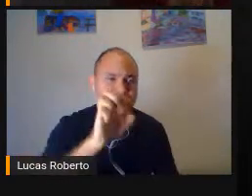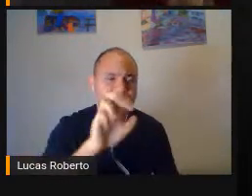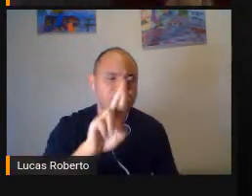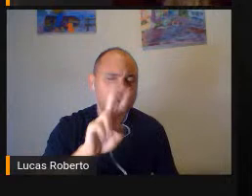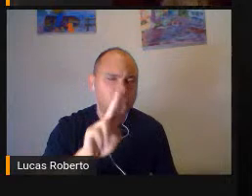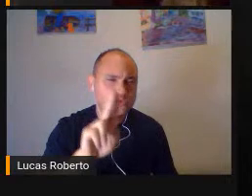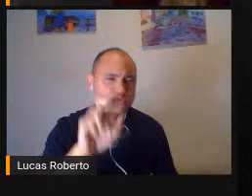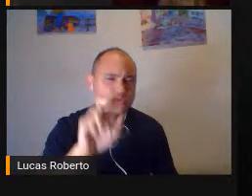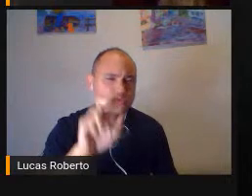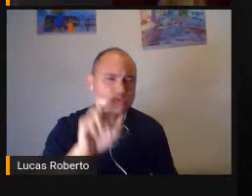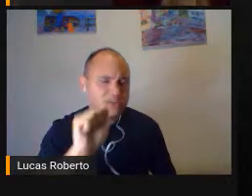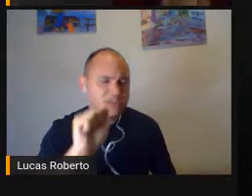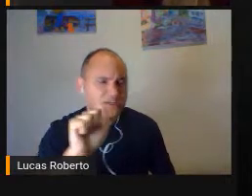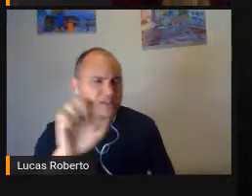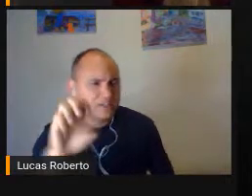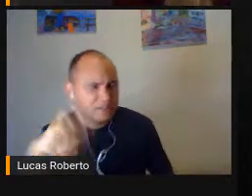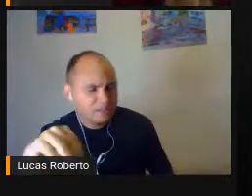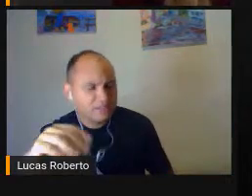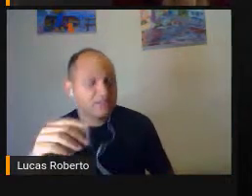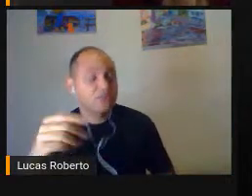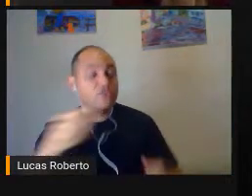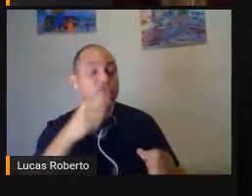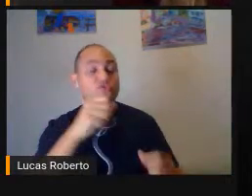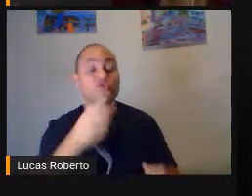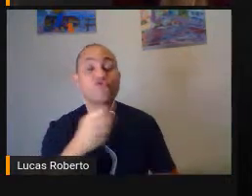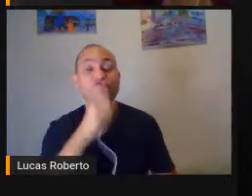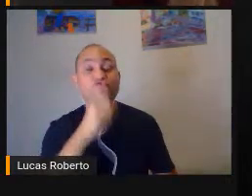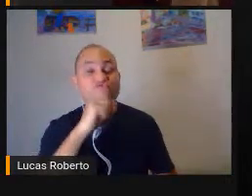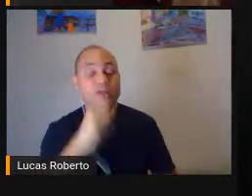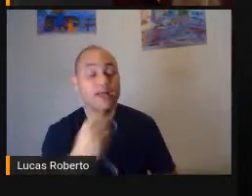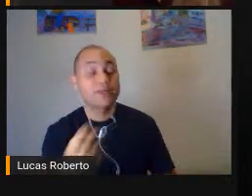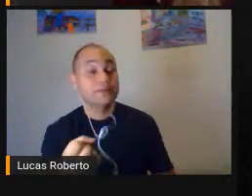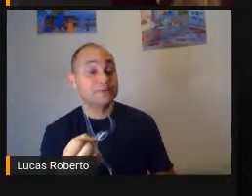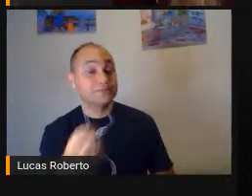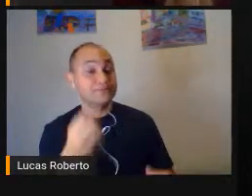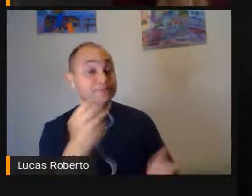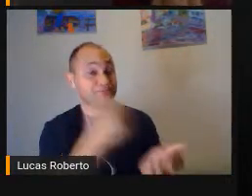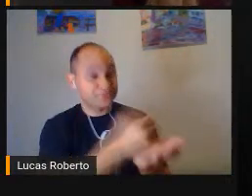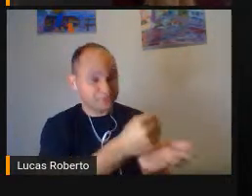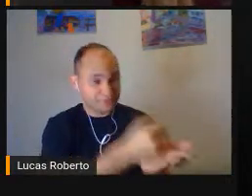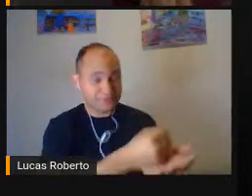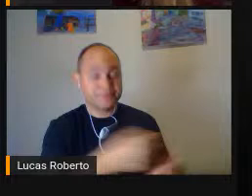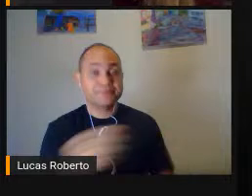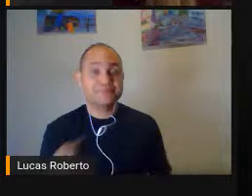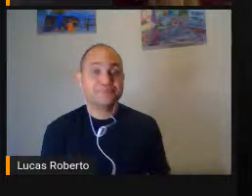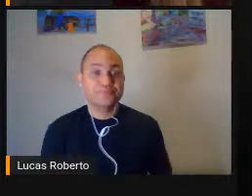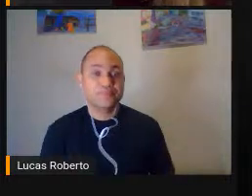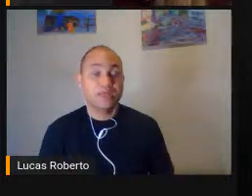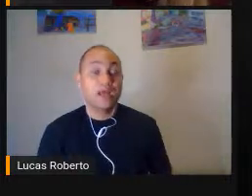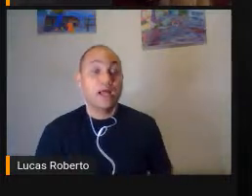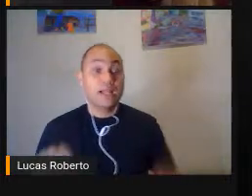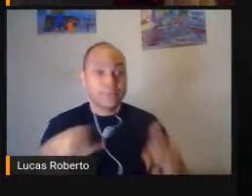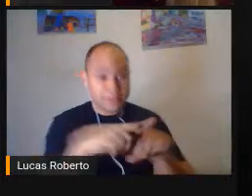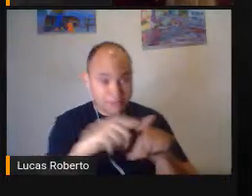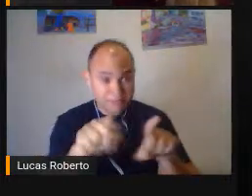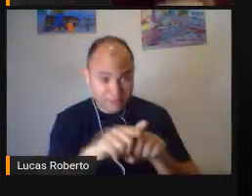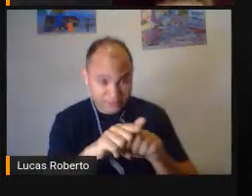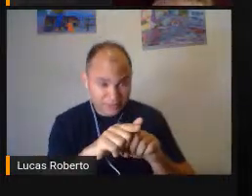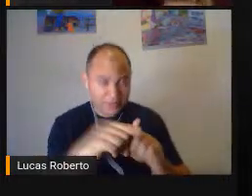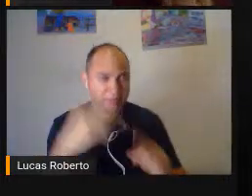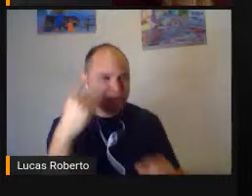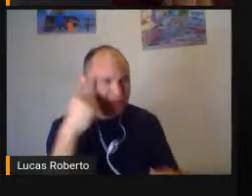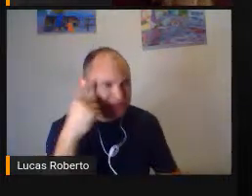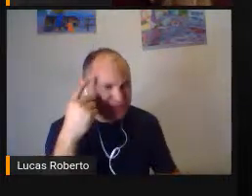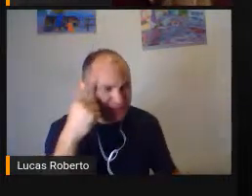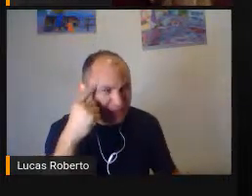imagem da cegueira Como um fenômeno espiritual Também é algo que influencia Hoje em dia na concepção